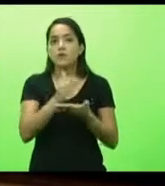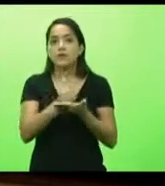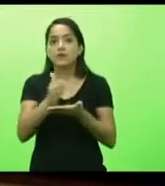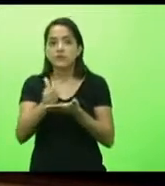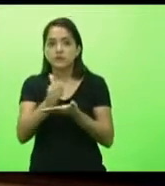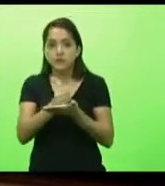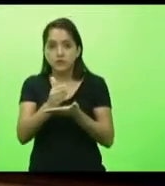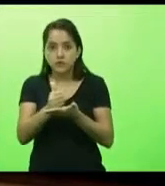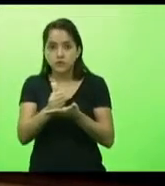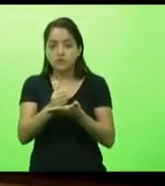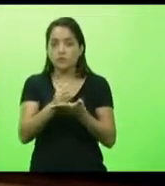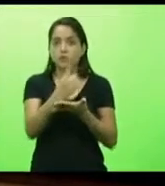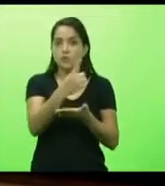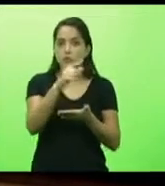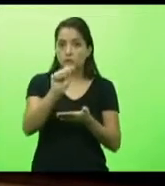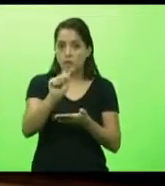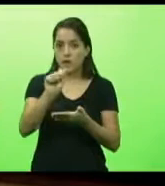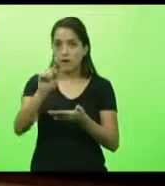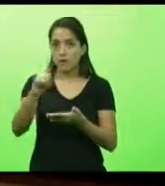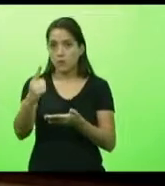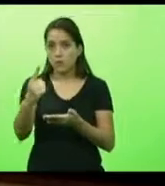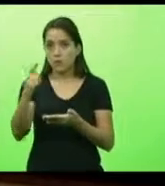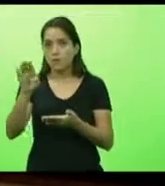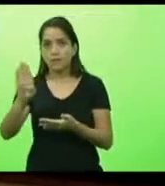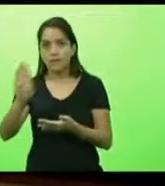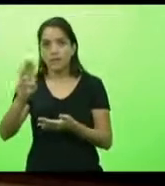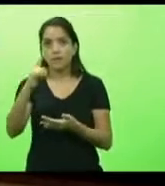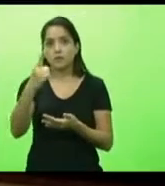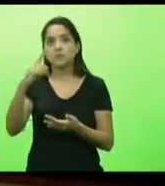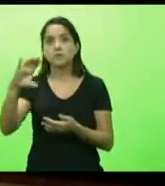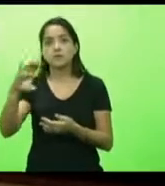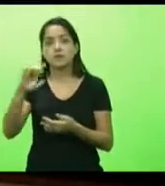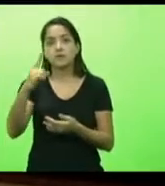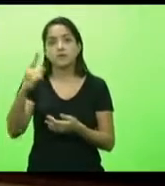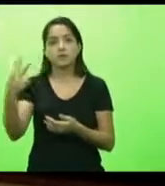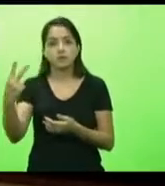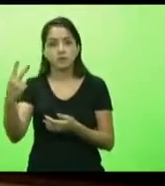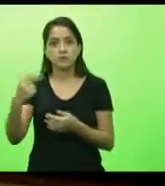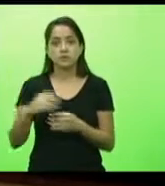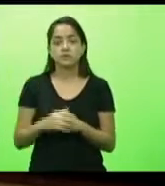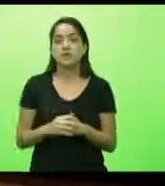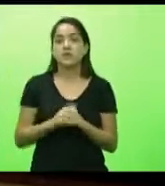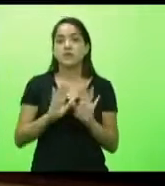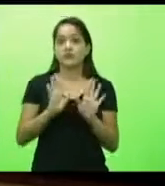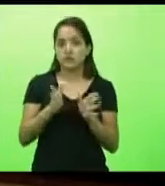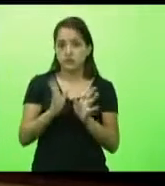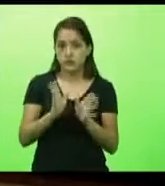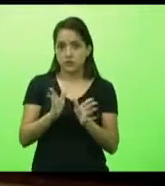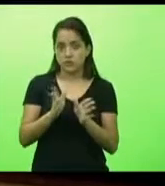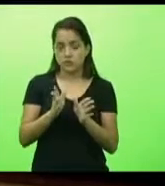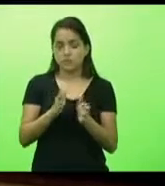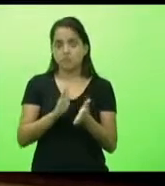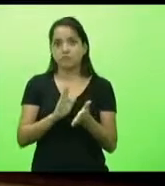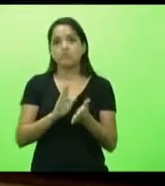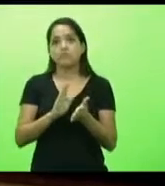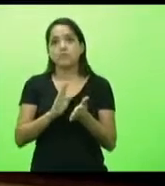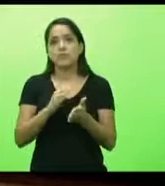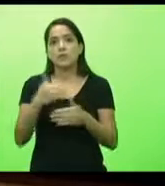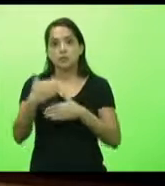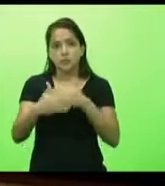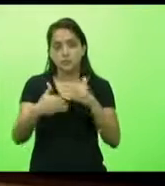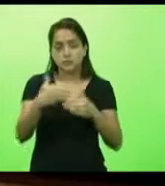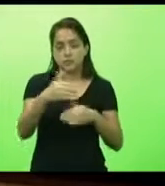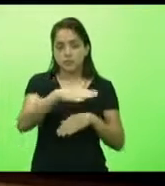fases 1A, 1B, 1C e 2. Ou seja, já logo após os profissionais da